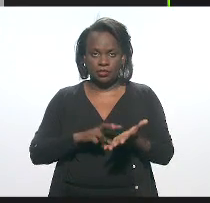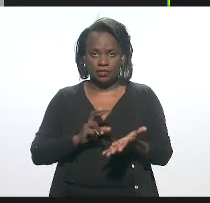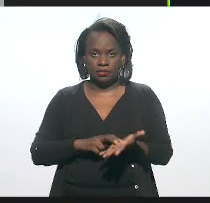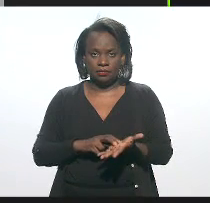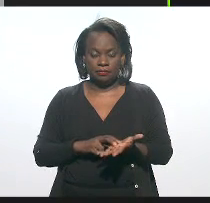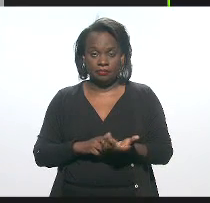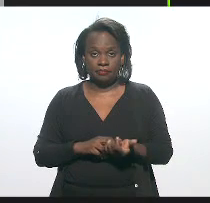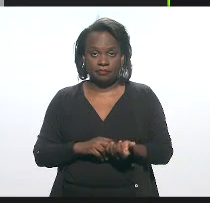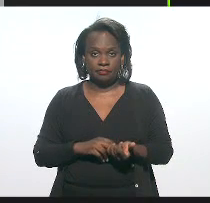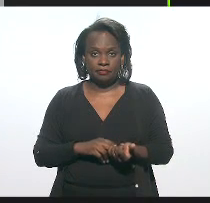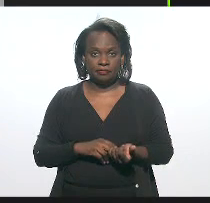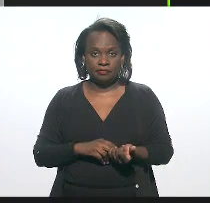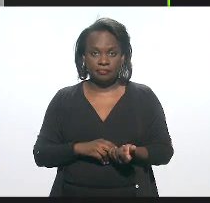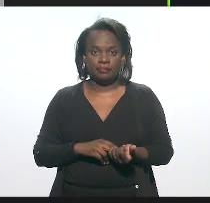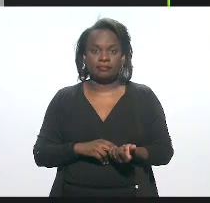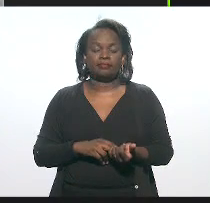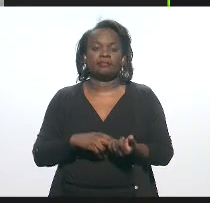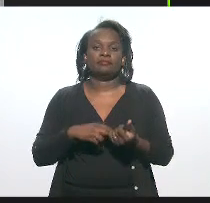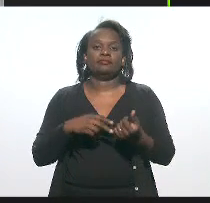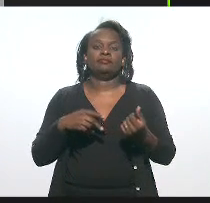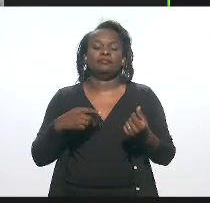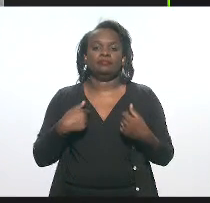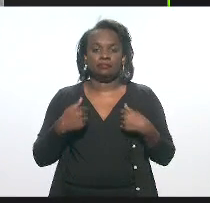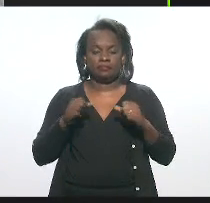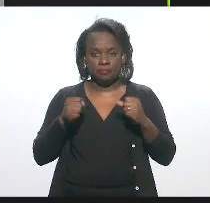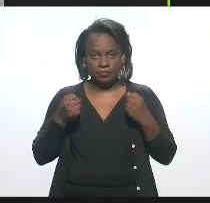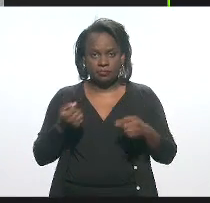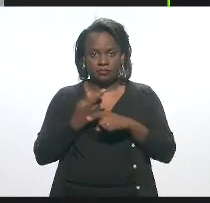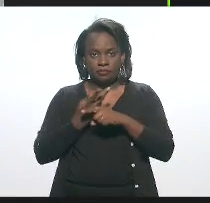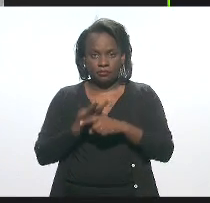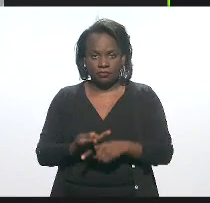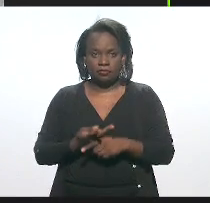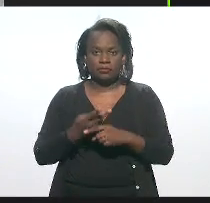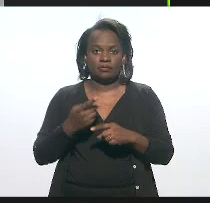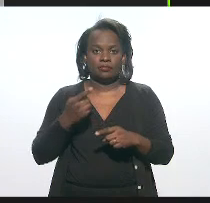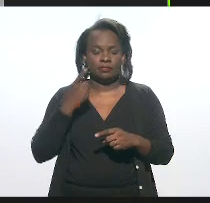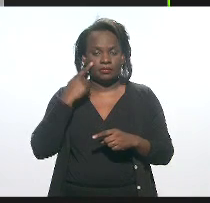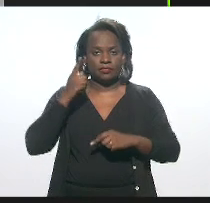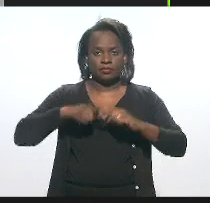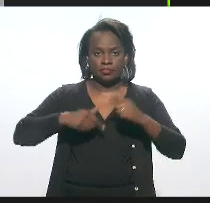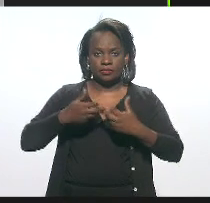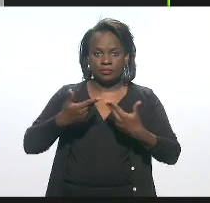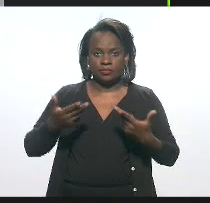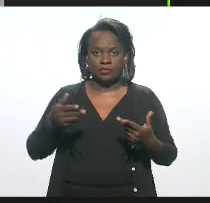Amanhã, tenho procurado emissões, equipamentos novos.